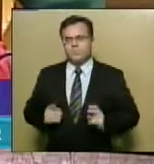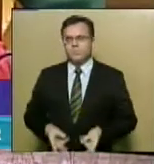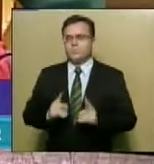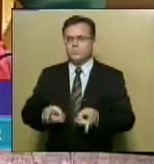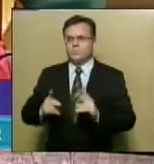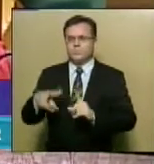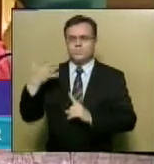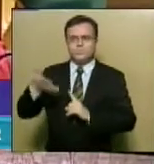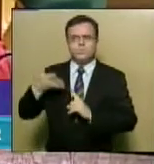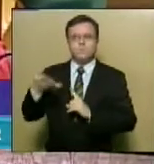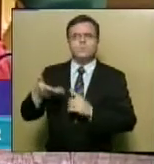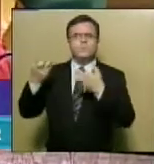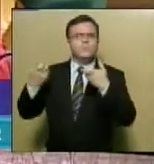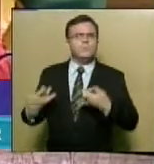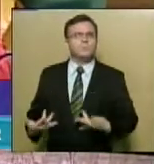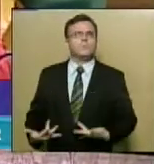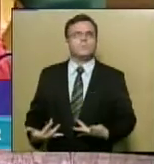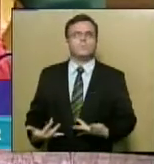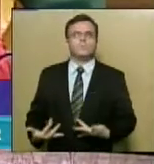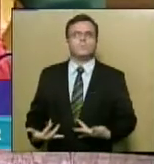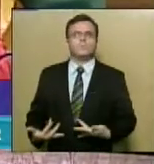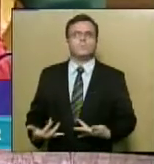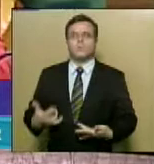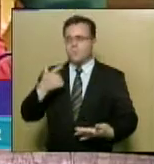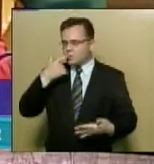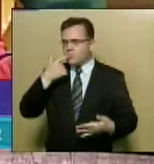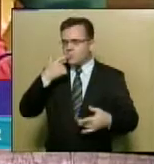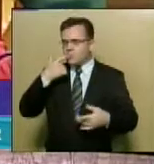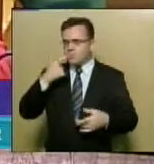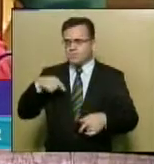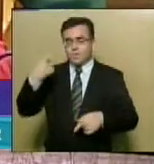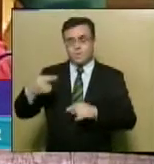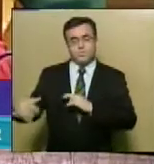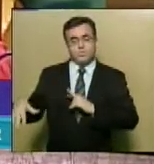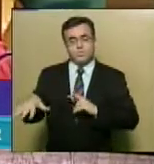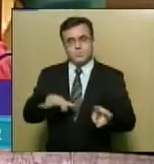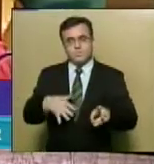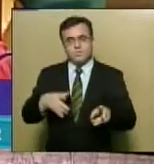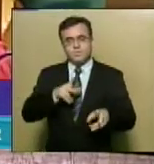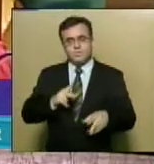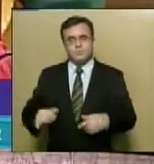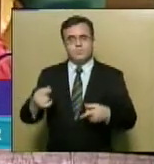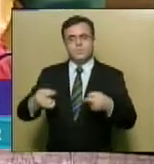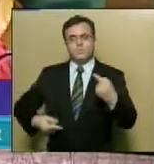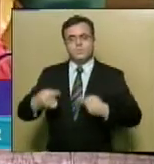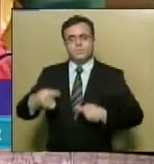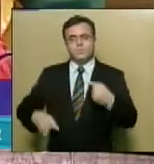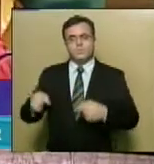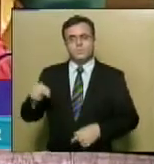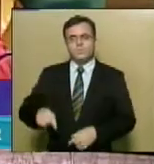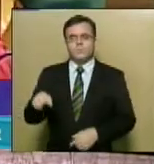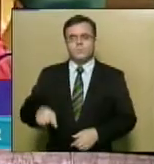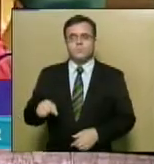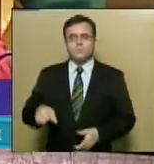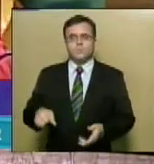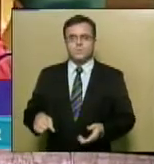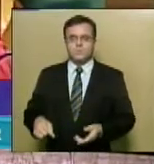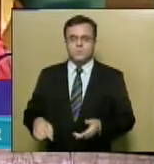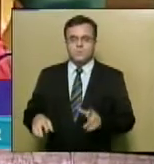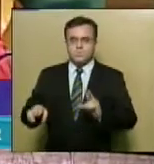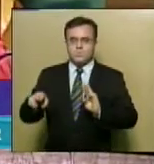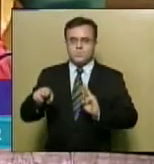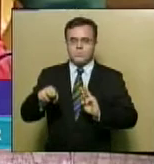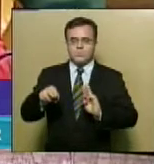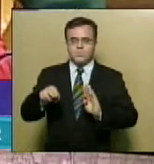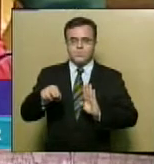o seu pronunciamento, relatando que, na próxima semana, irá debater, neste parlamento, a resolução que tramita